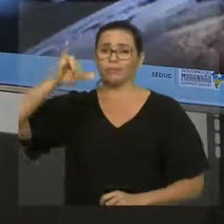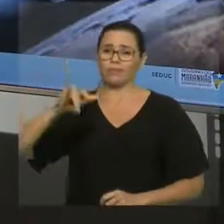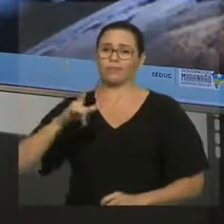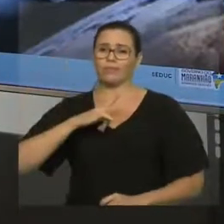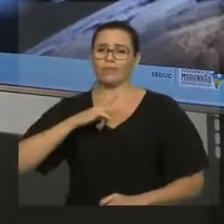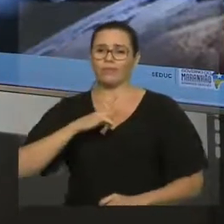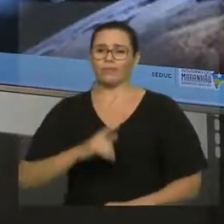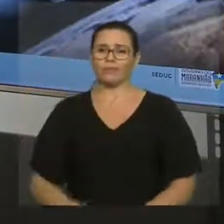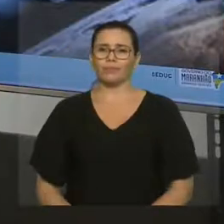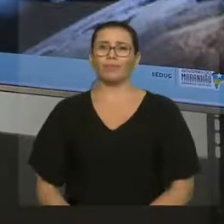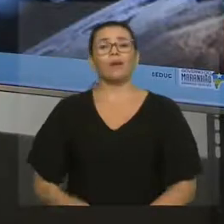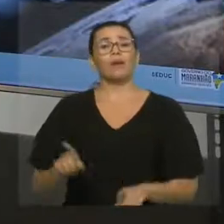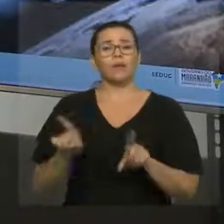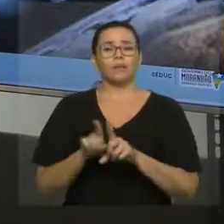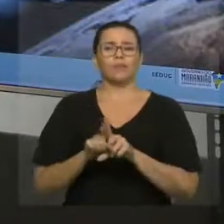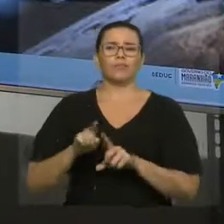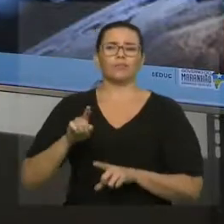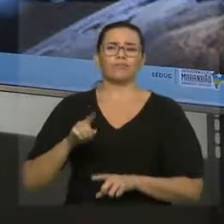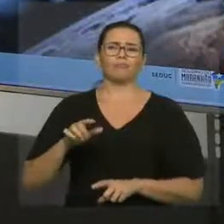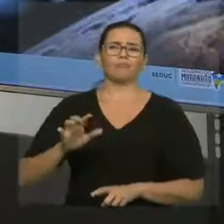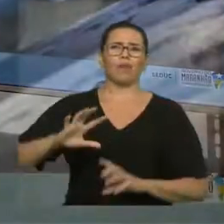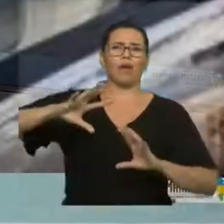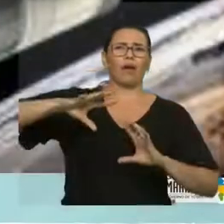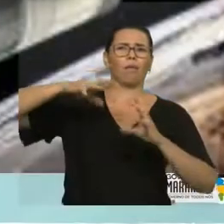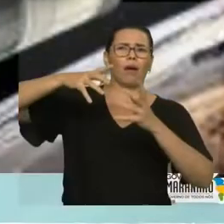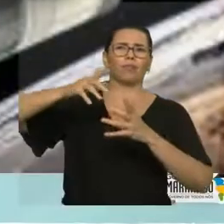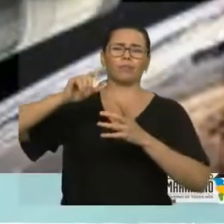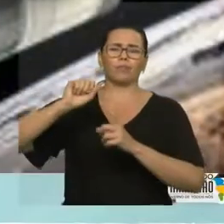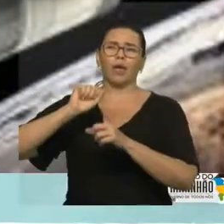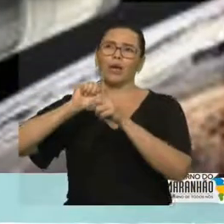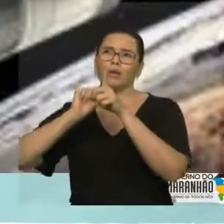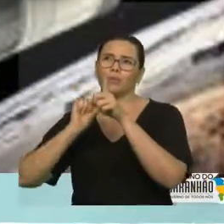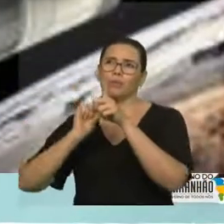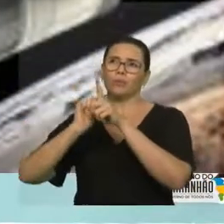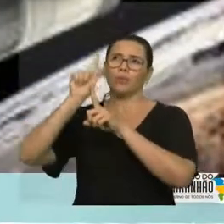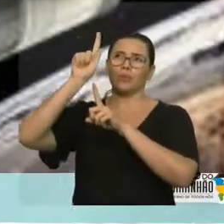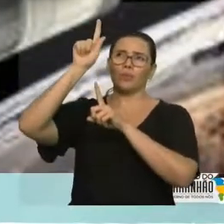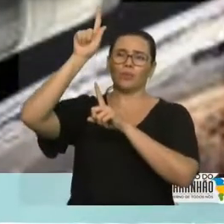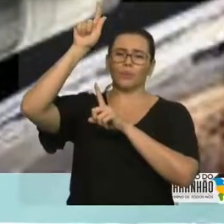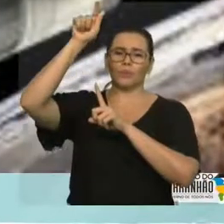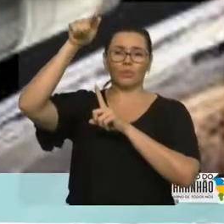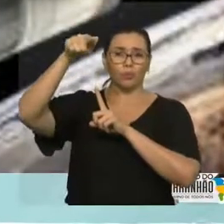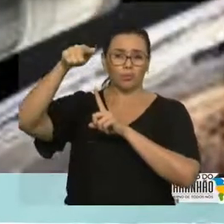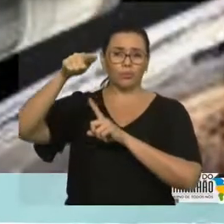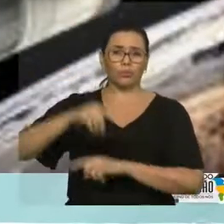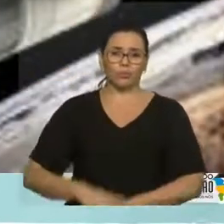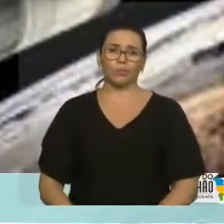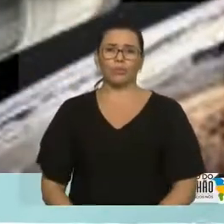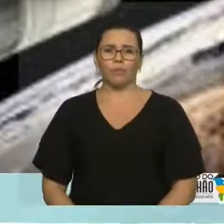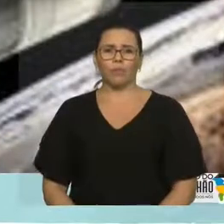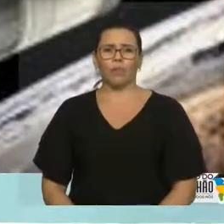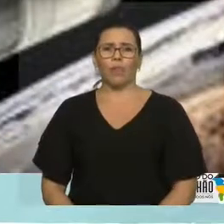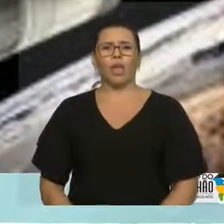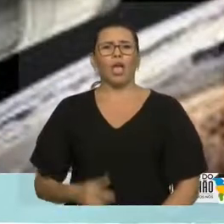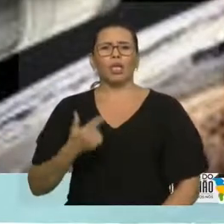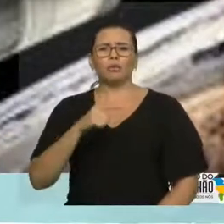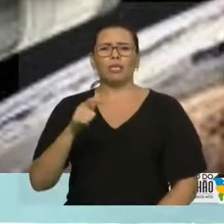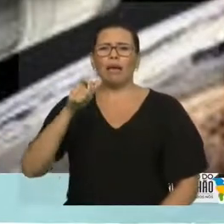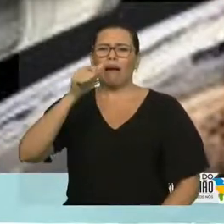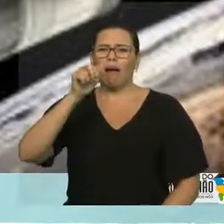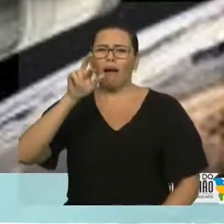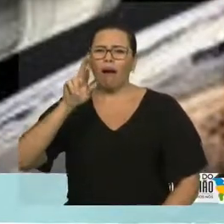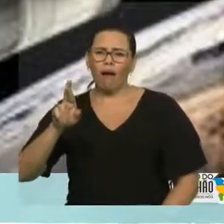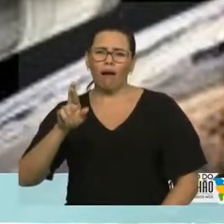Viagem espacial, também uma outra aplicação que eu já tinha comentado para vocês. Então, numa viagem espacial, no vácuo e no local isento da ação de forças